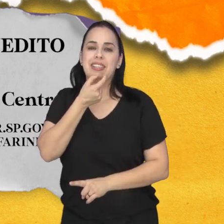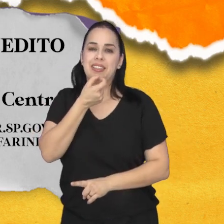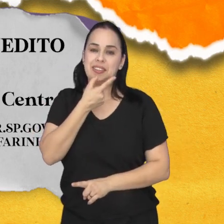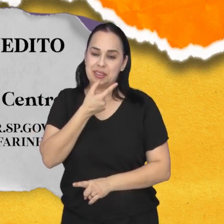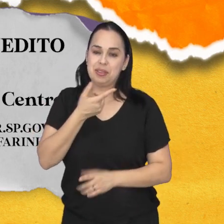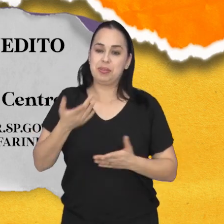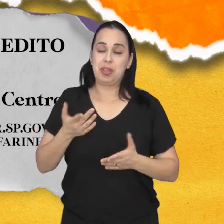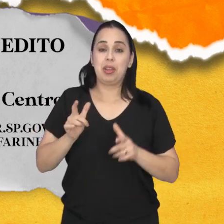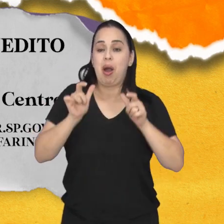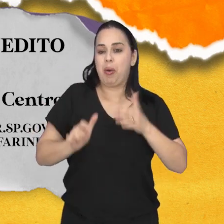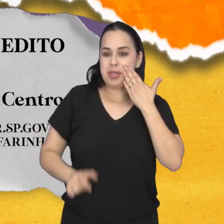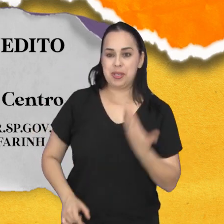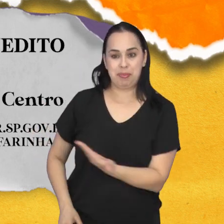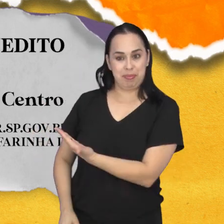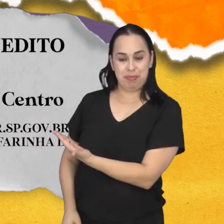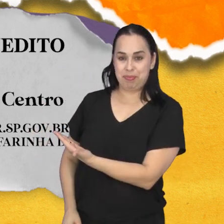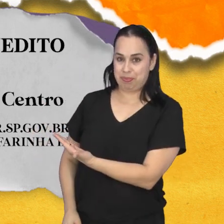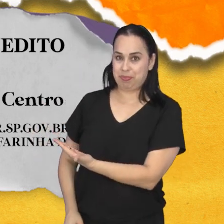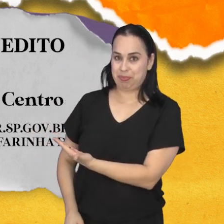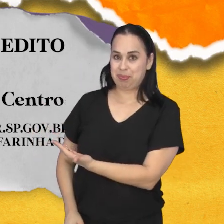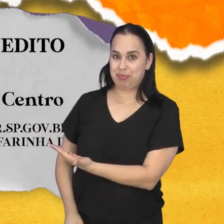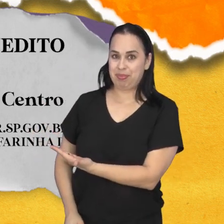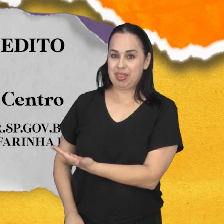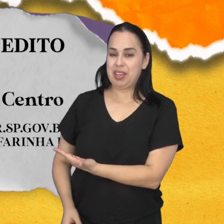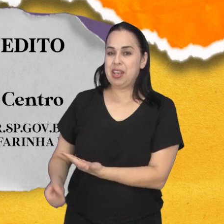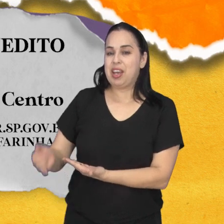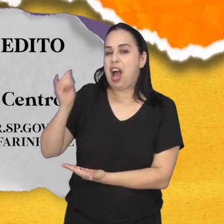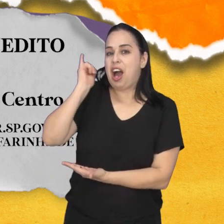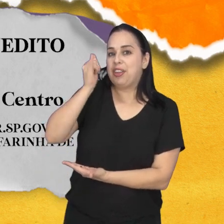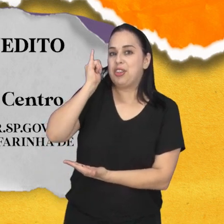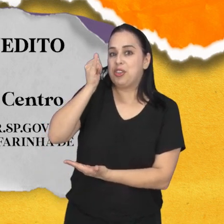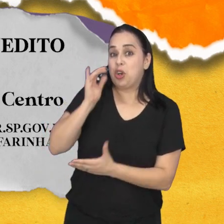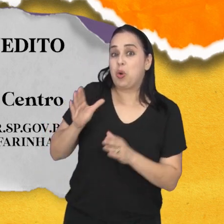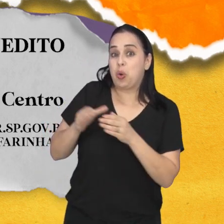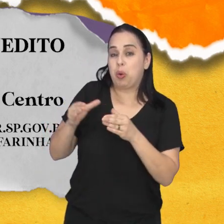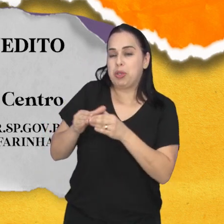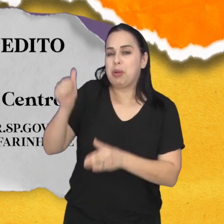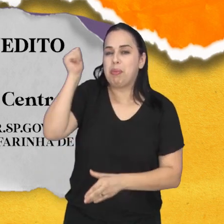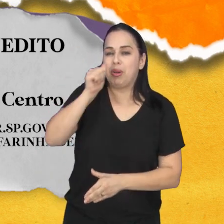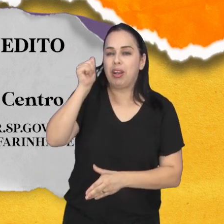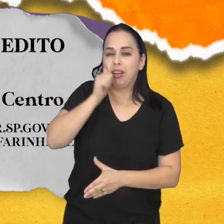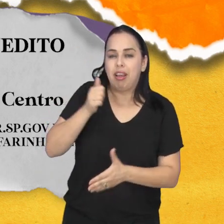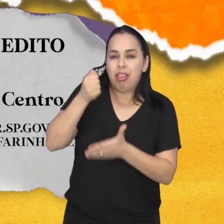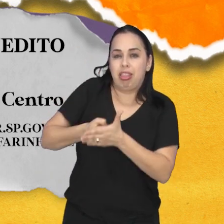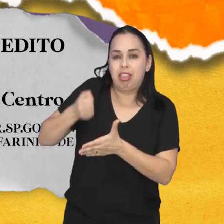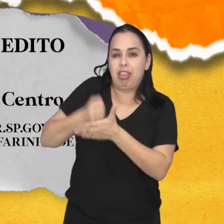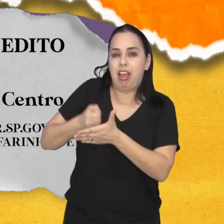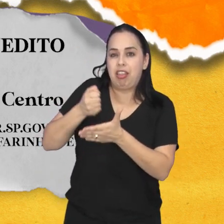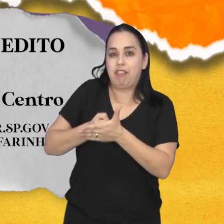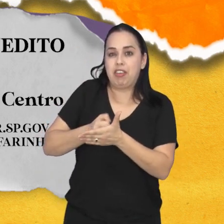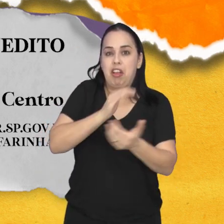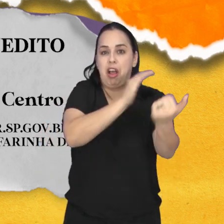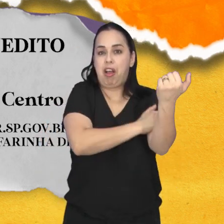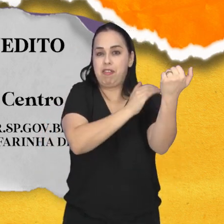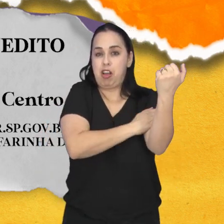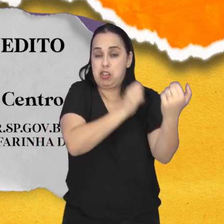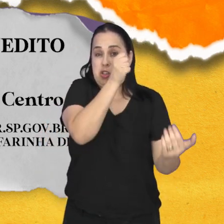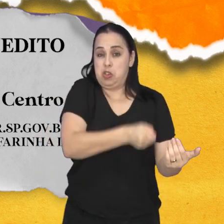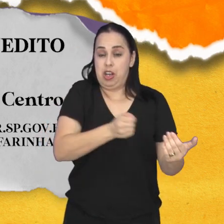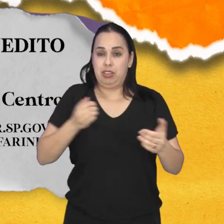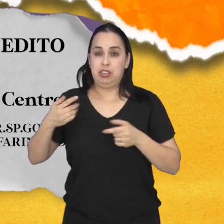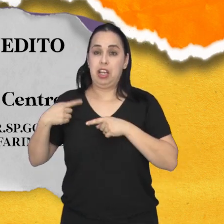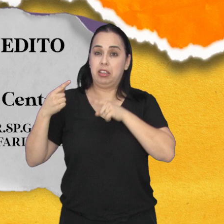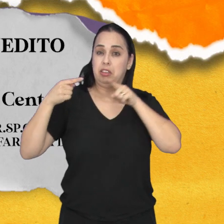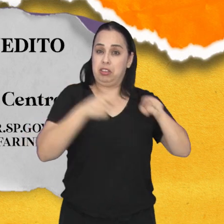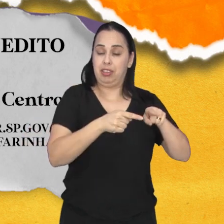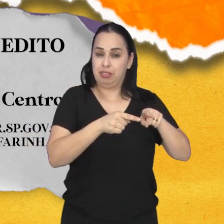Cine Teatro Benedito Alves. A peça narra a luta de um grupo de mulheres que tenta vencer o machismo estrutural revelado